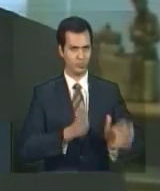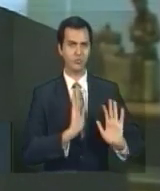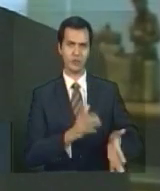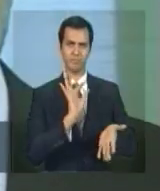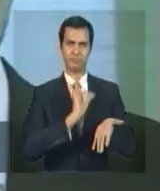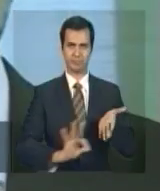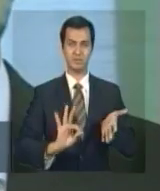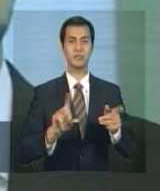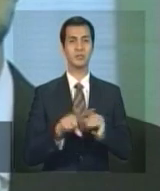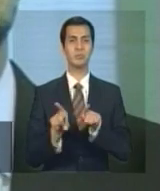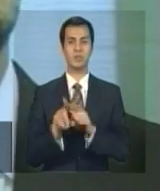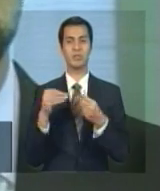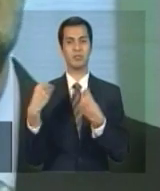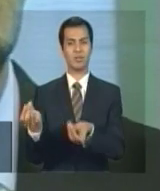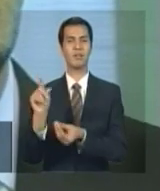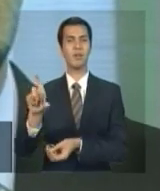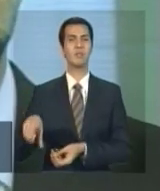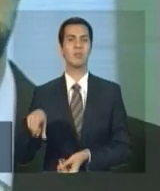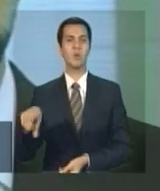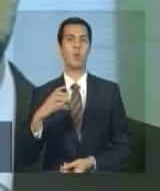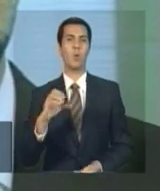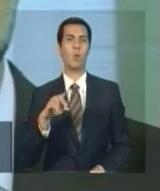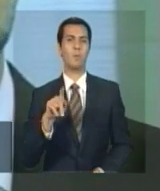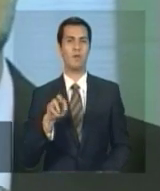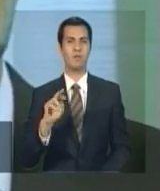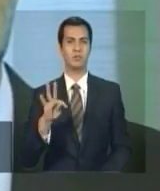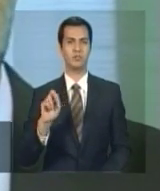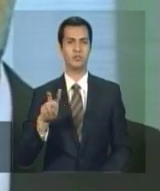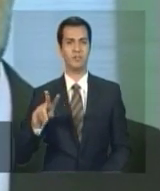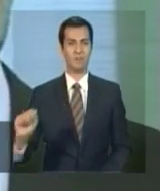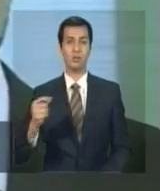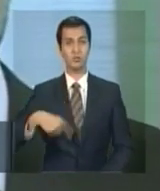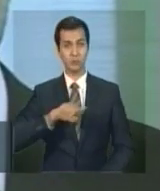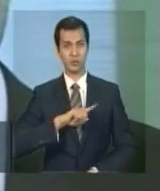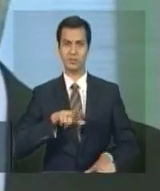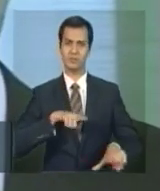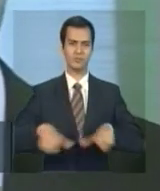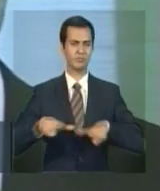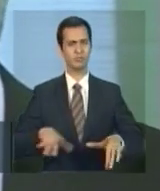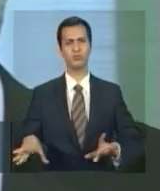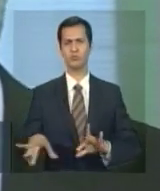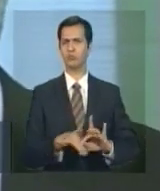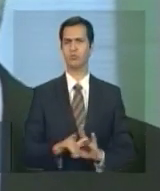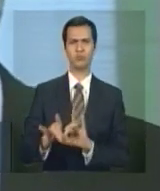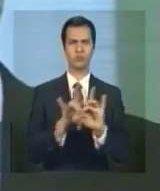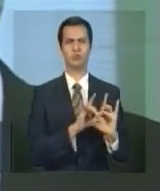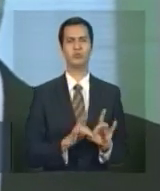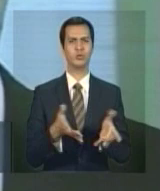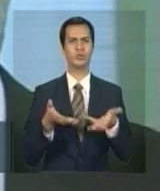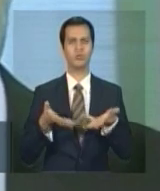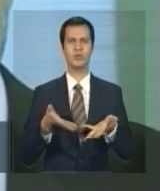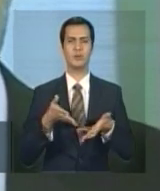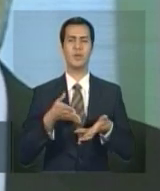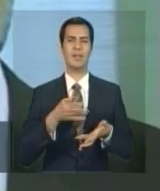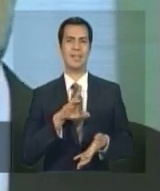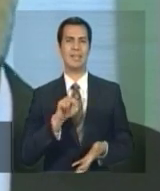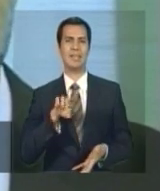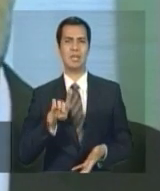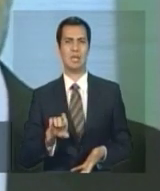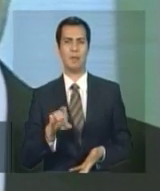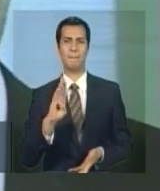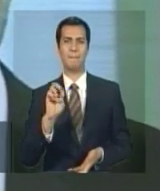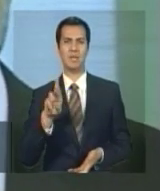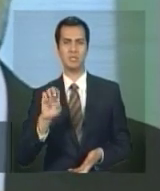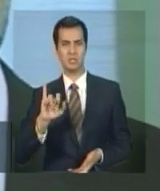cooperativas também. E com isso, juntos, trabalharemos para tornar a Rede Brasil Rural uma ferramenta importante para o